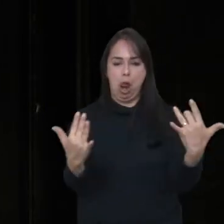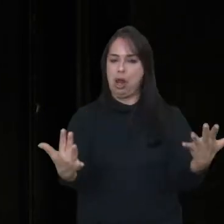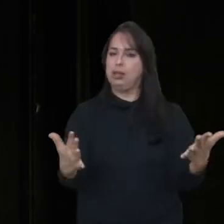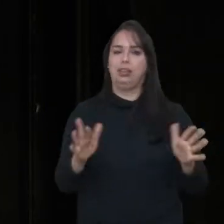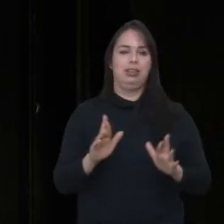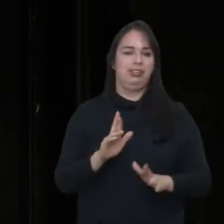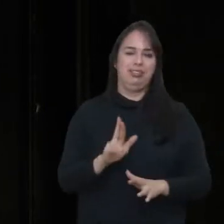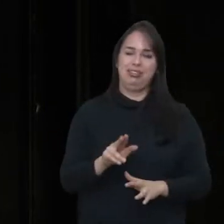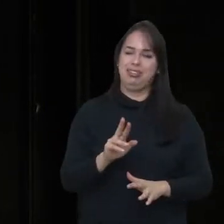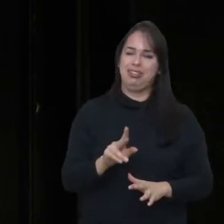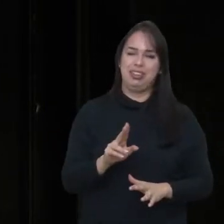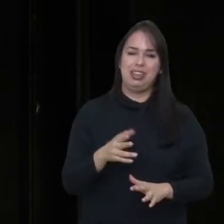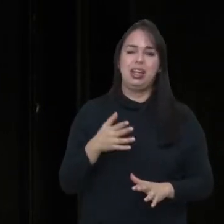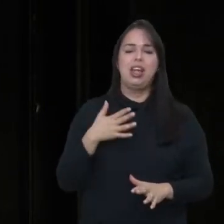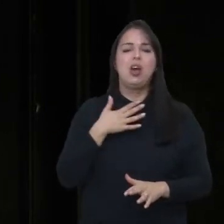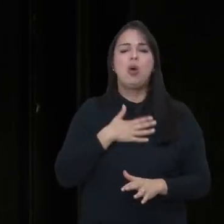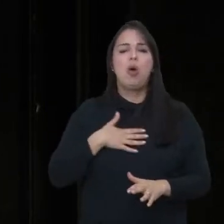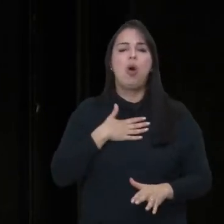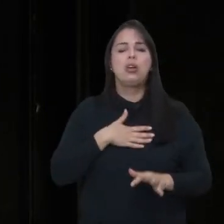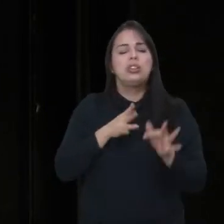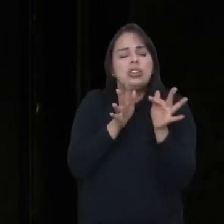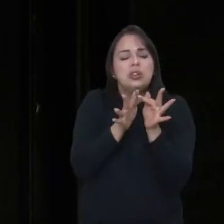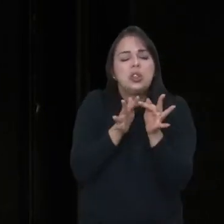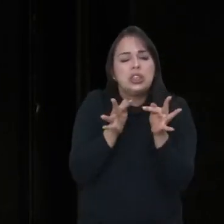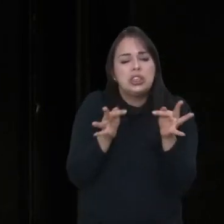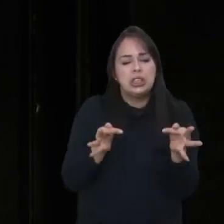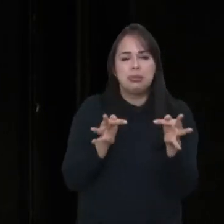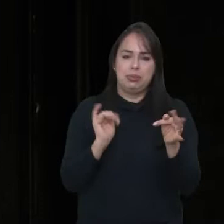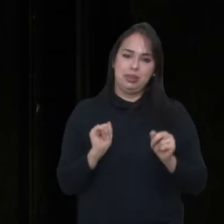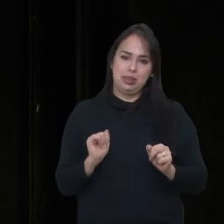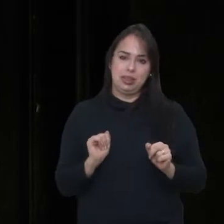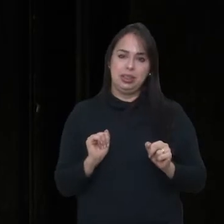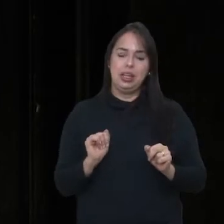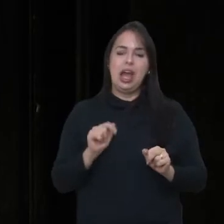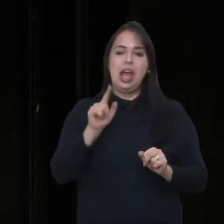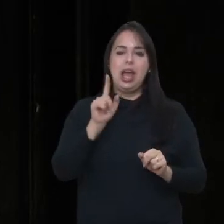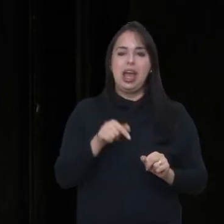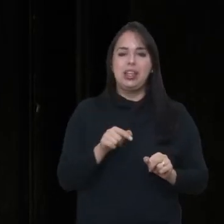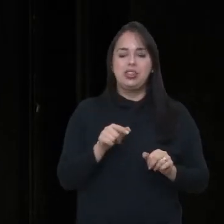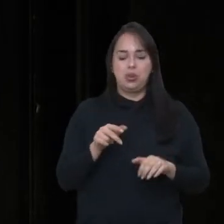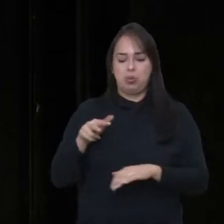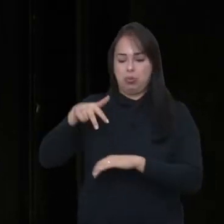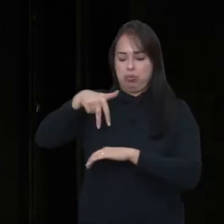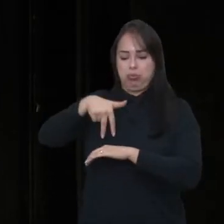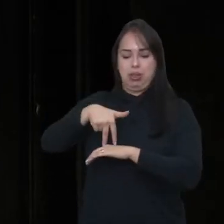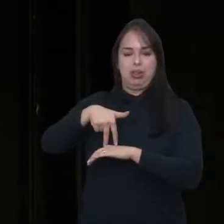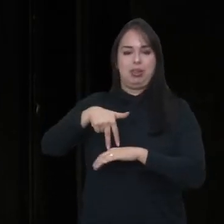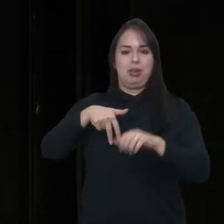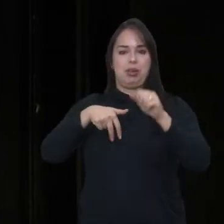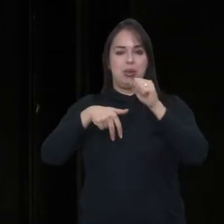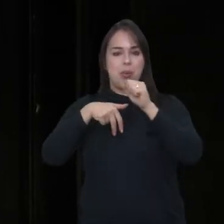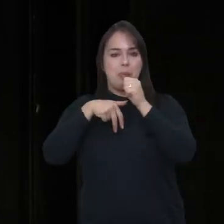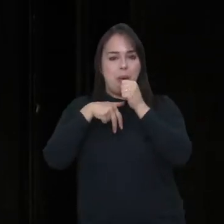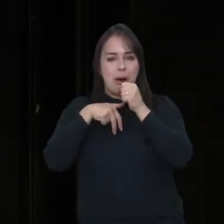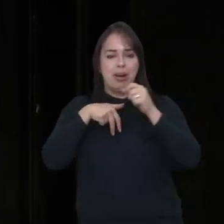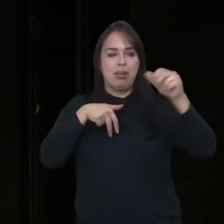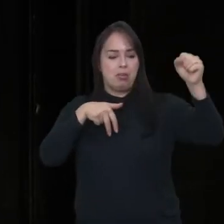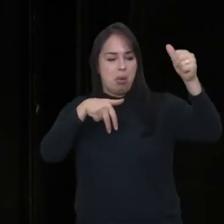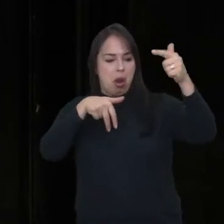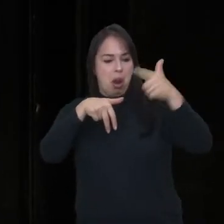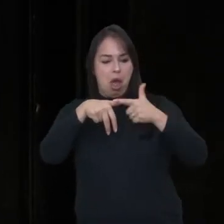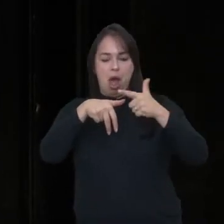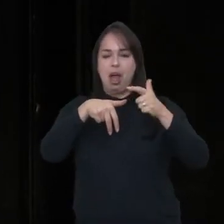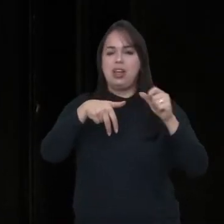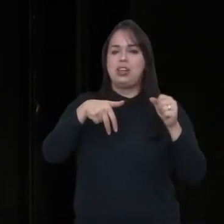justamente pela simplicidade que o stand-up tem, que é, eu só preciso de um palco, um microfone, uma luz, uma plateia